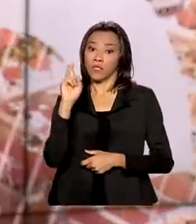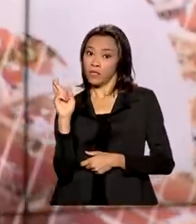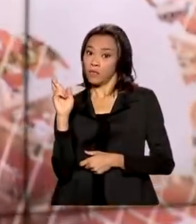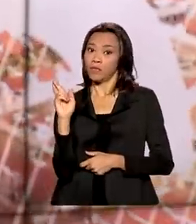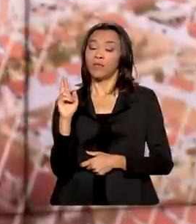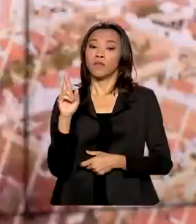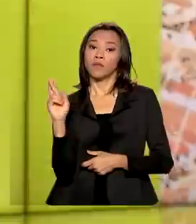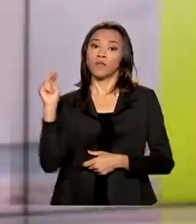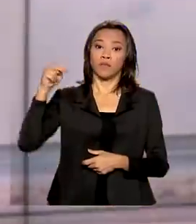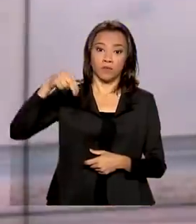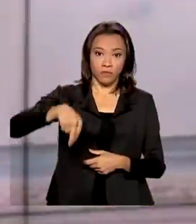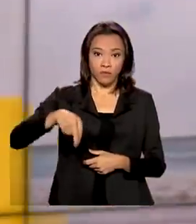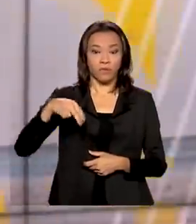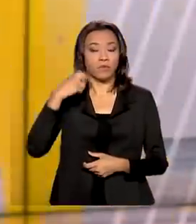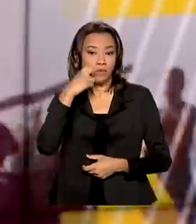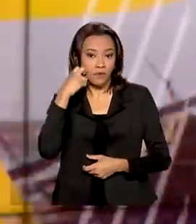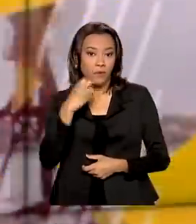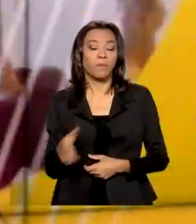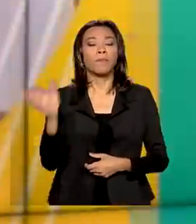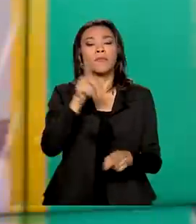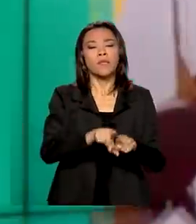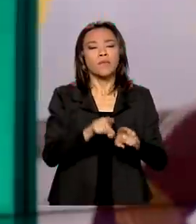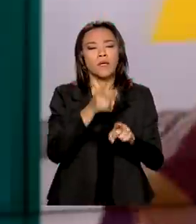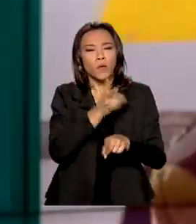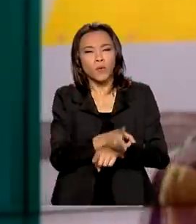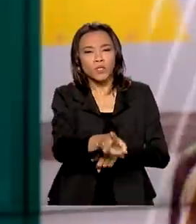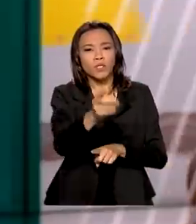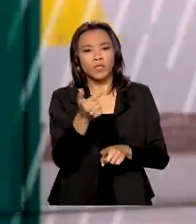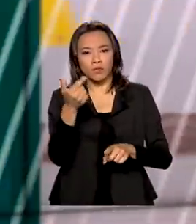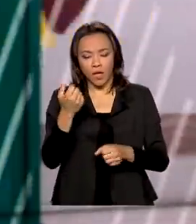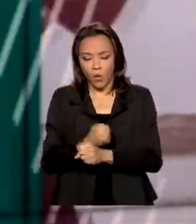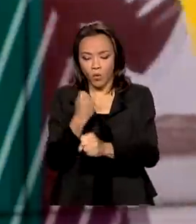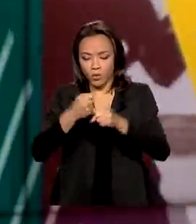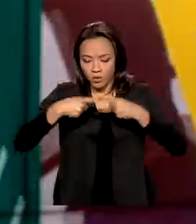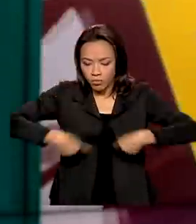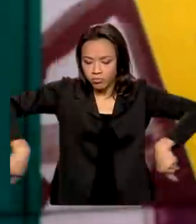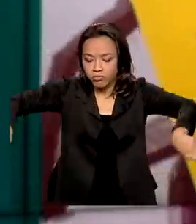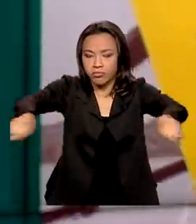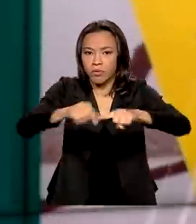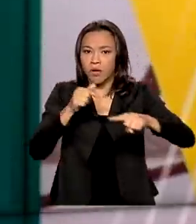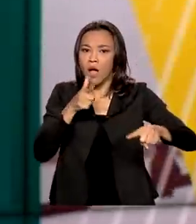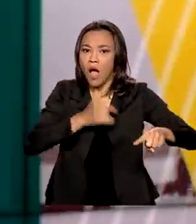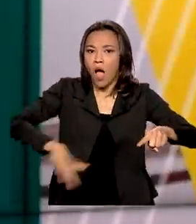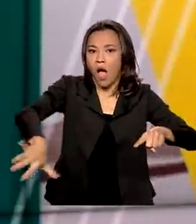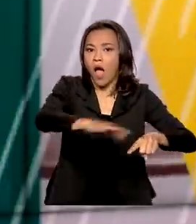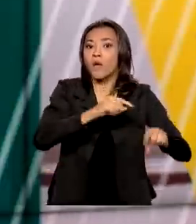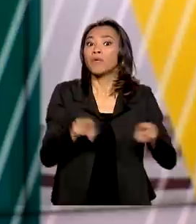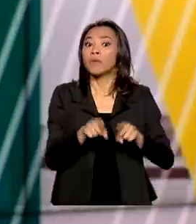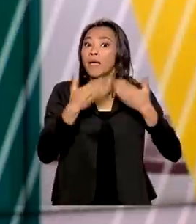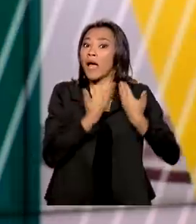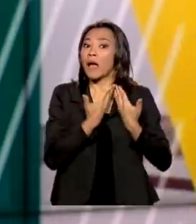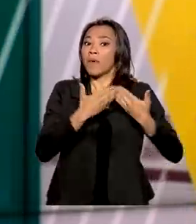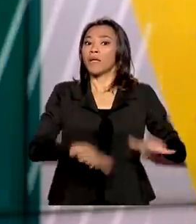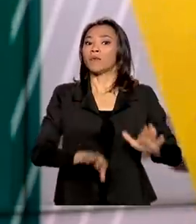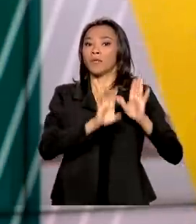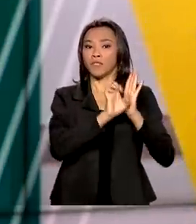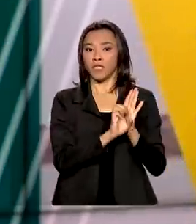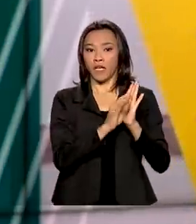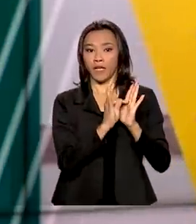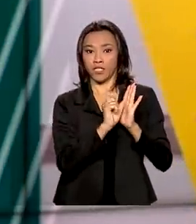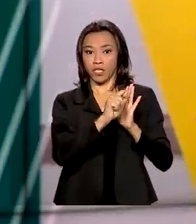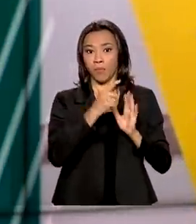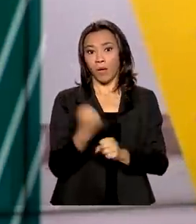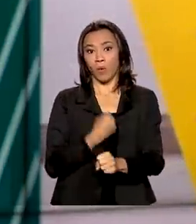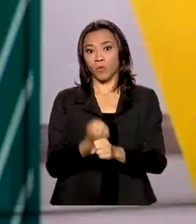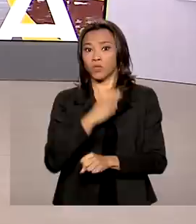destinados recursos para a continuidade da barragem Oiticica e a abertura de editais para a construção de outras duas barragens